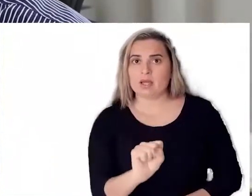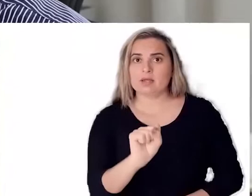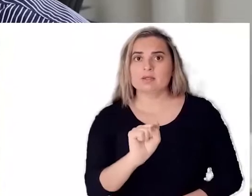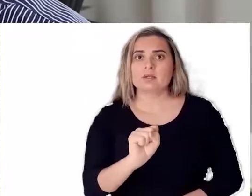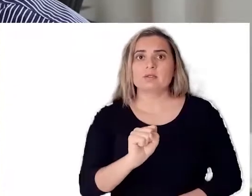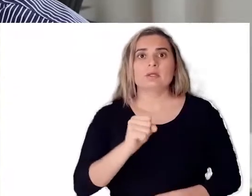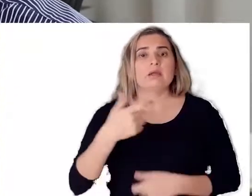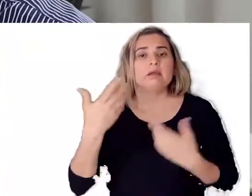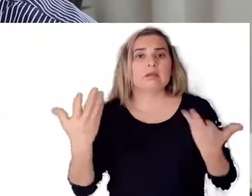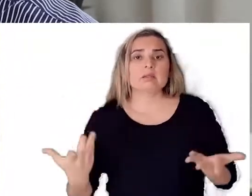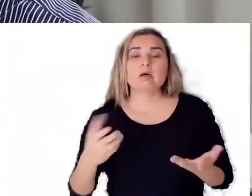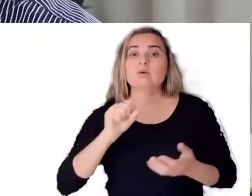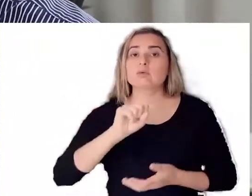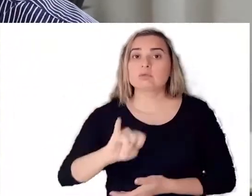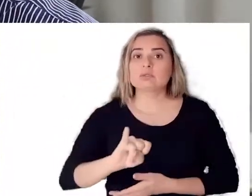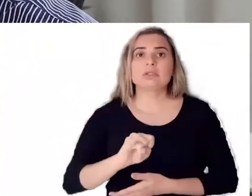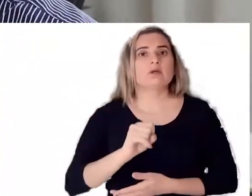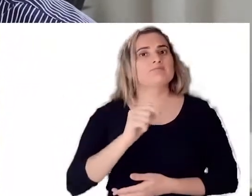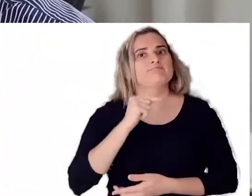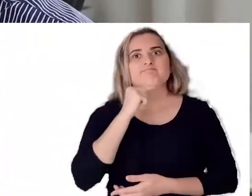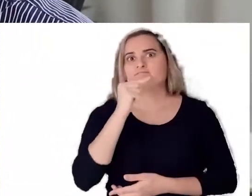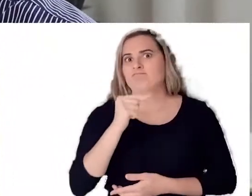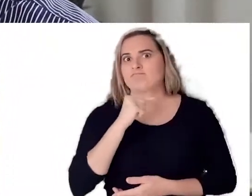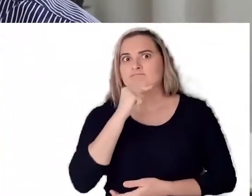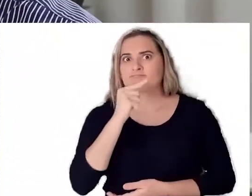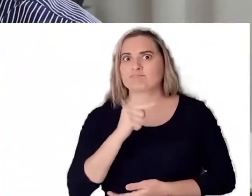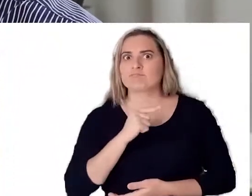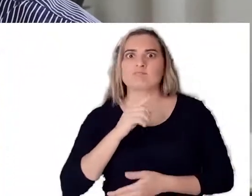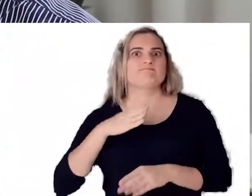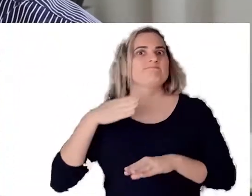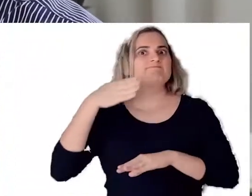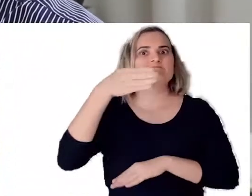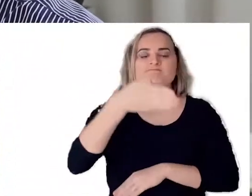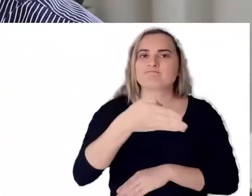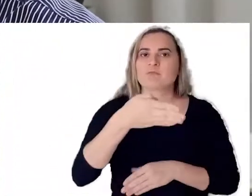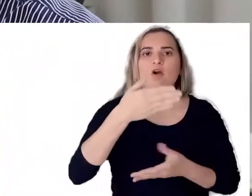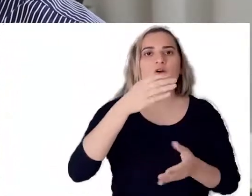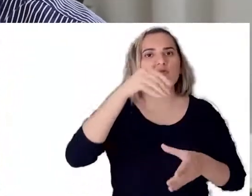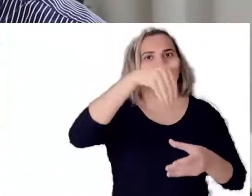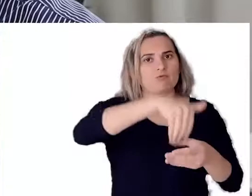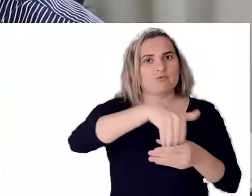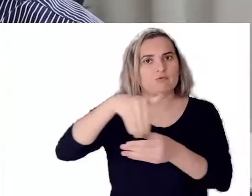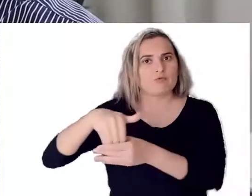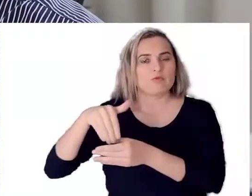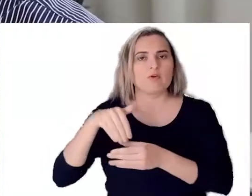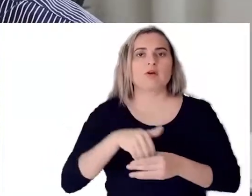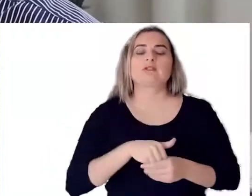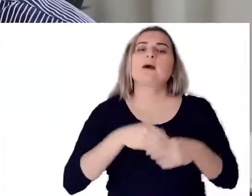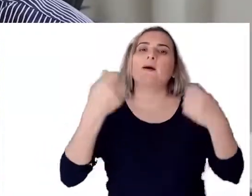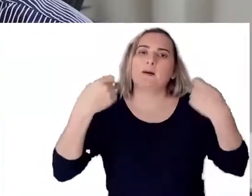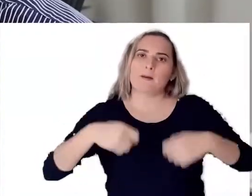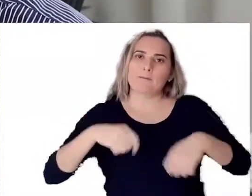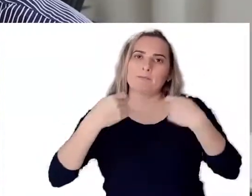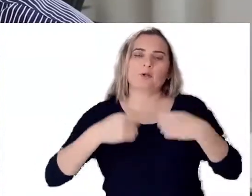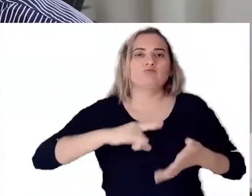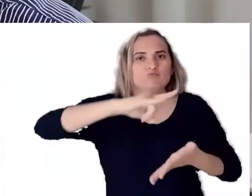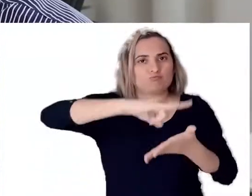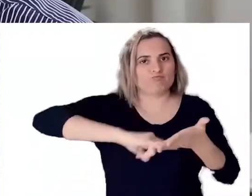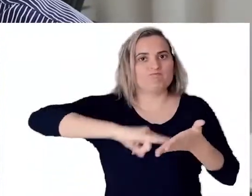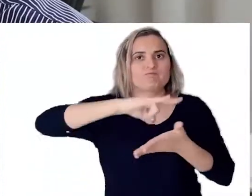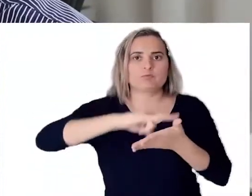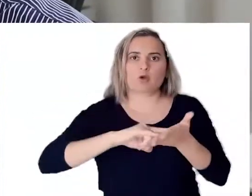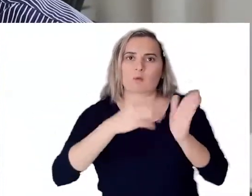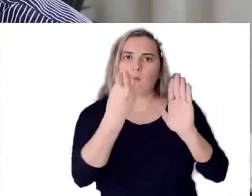estaria isento de ter que juntar uma documentação comprobatória. Mas quando ele faz a justificativa logo após o dia da eleição, aí ele precisa trazer